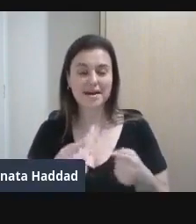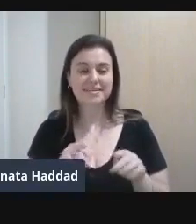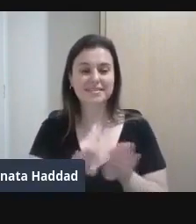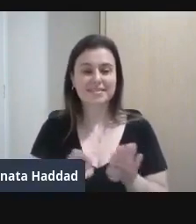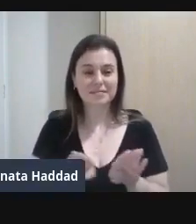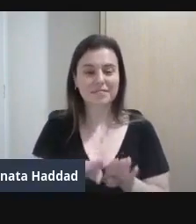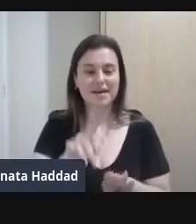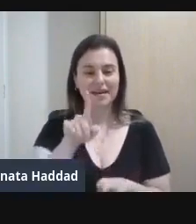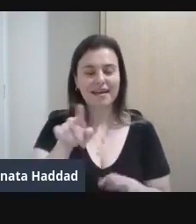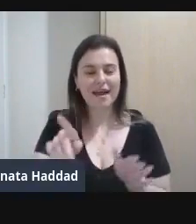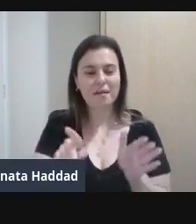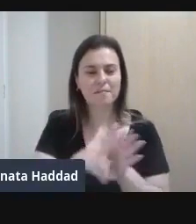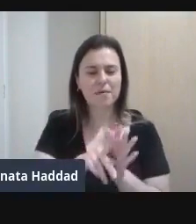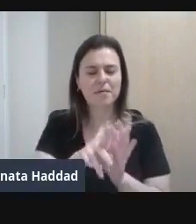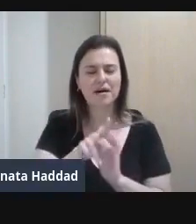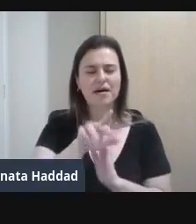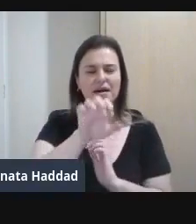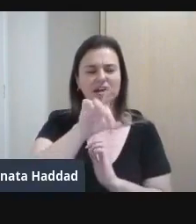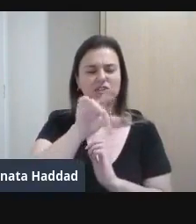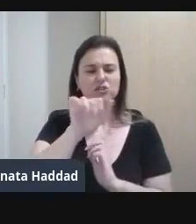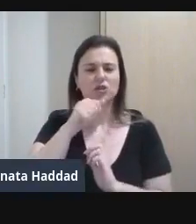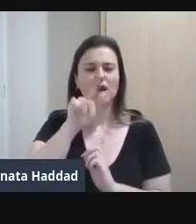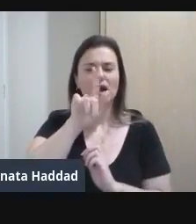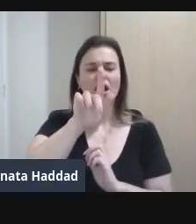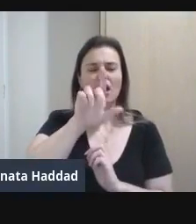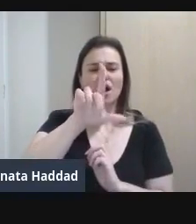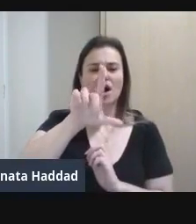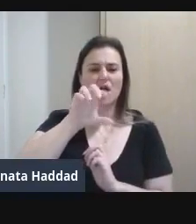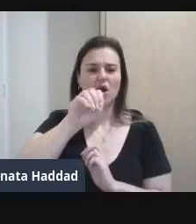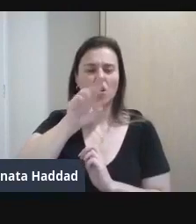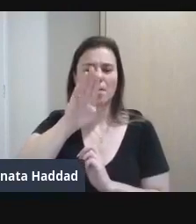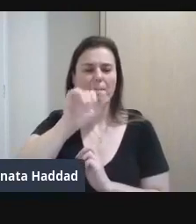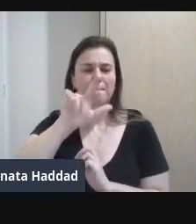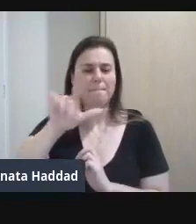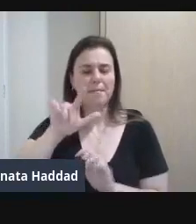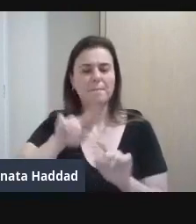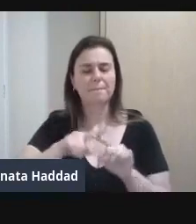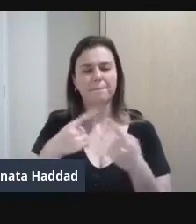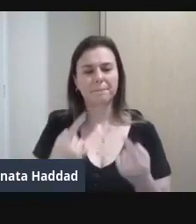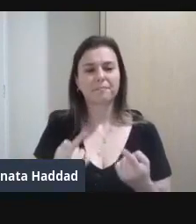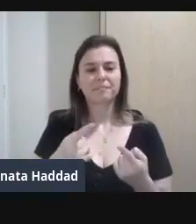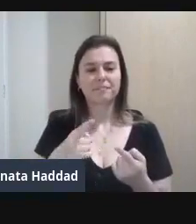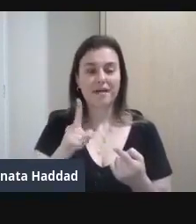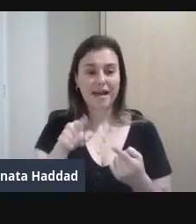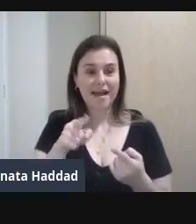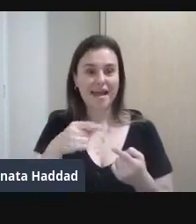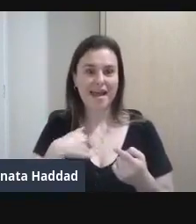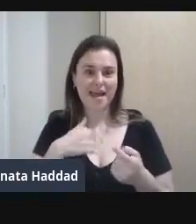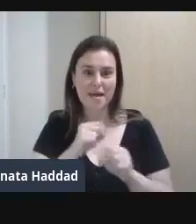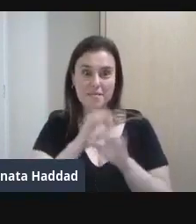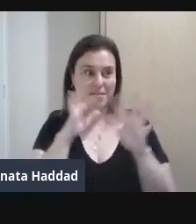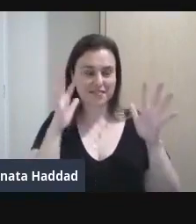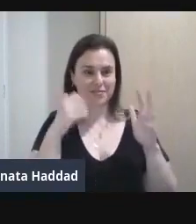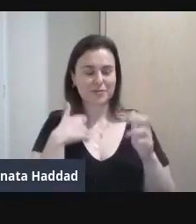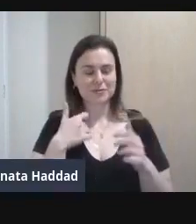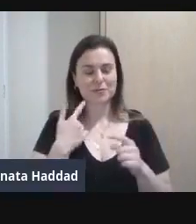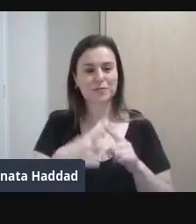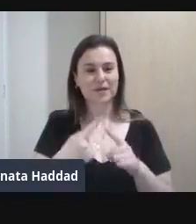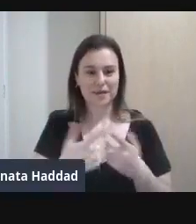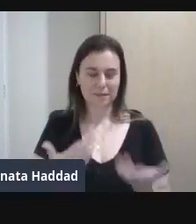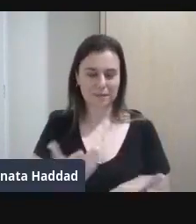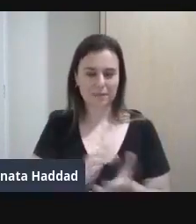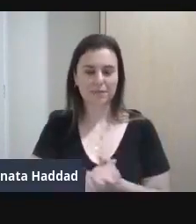Global Essa daqui É maravilhoso Por quê? A equipe da Marina E a Marina